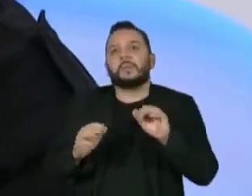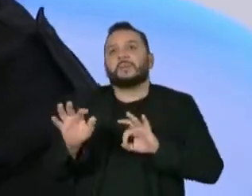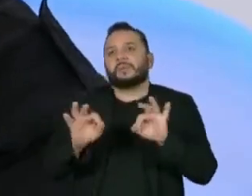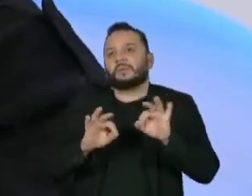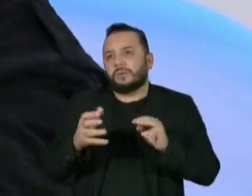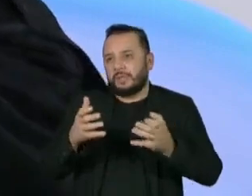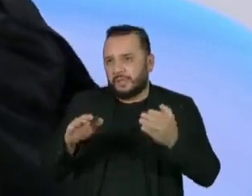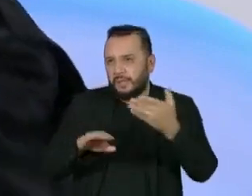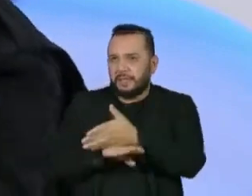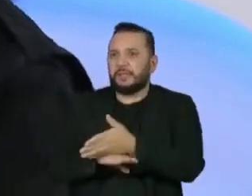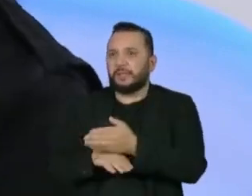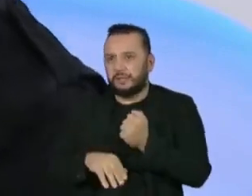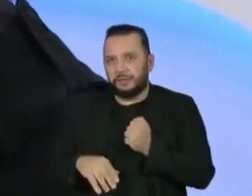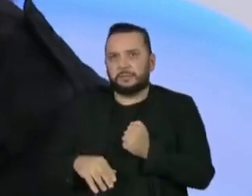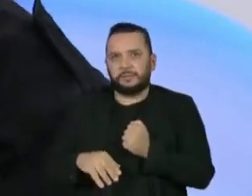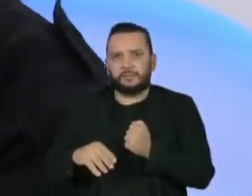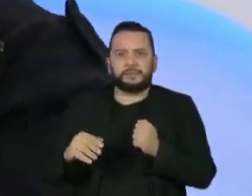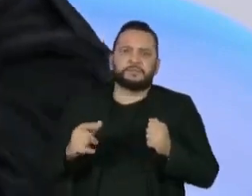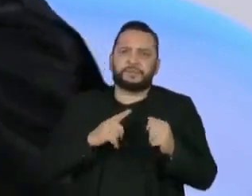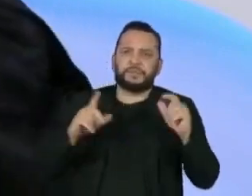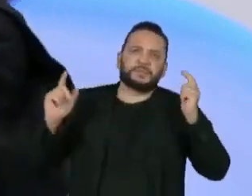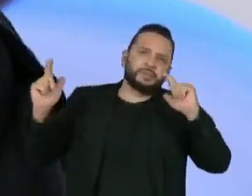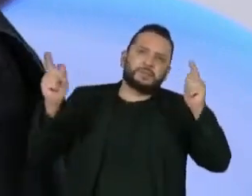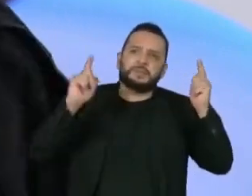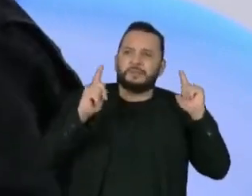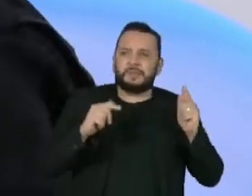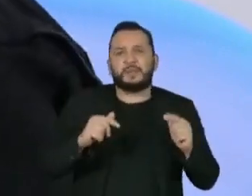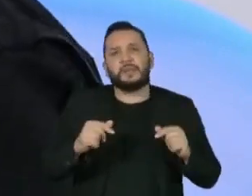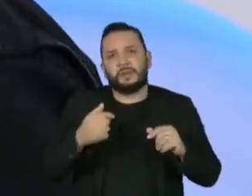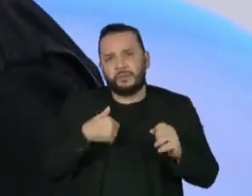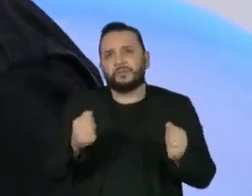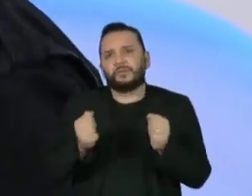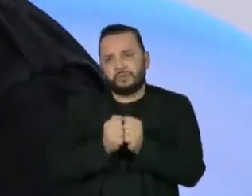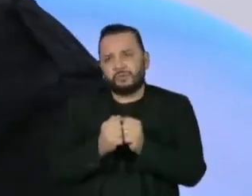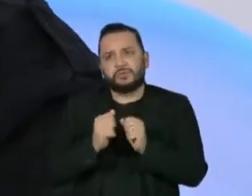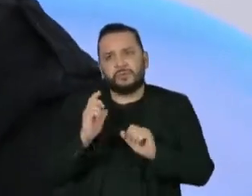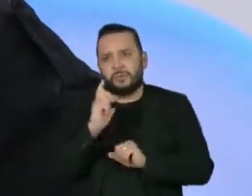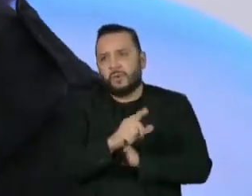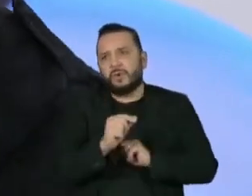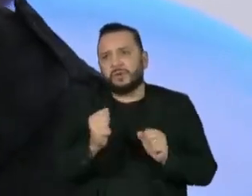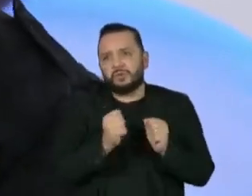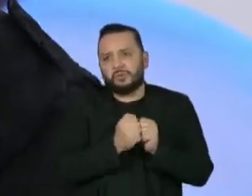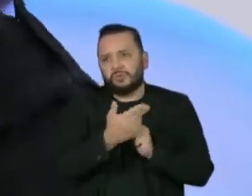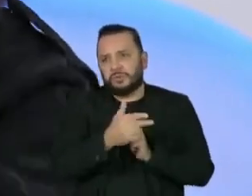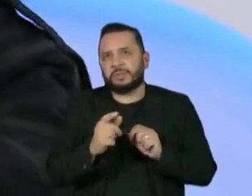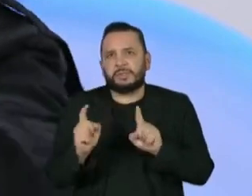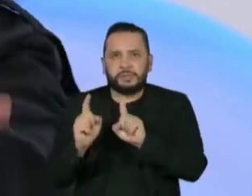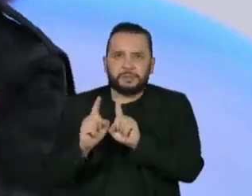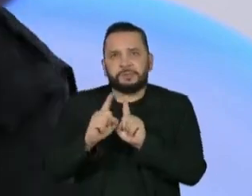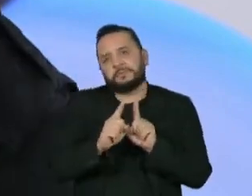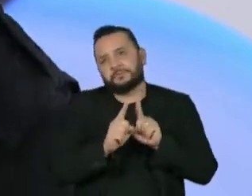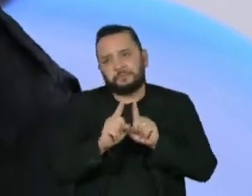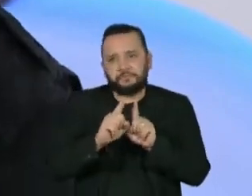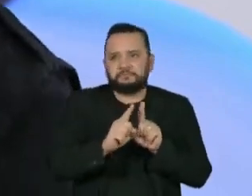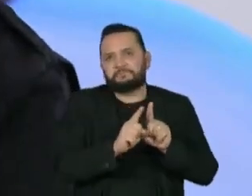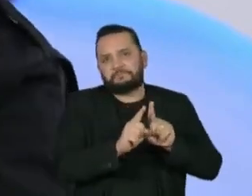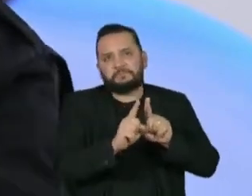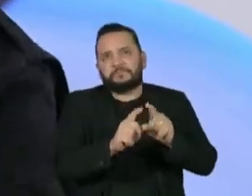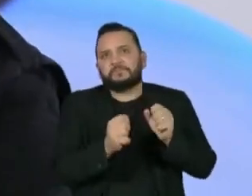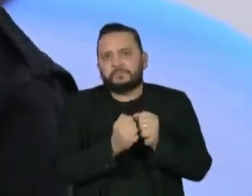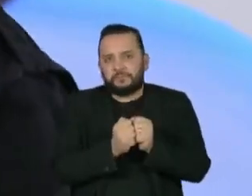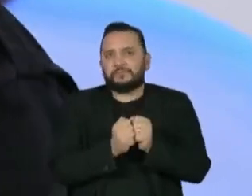louca para entrar, que estava se divertindo, ela falou assim, eu vou com você, eu vou embora com você. Beleza, nós fomos dois juntos.